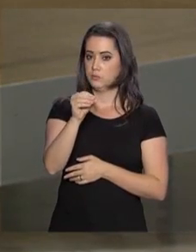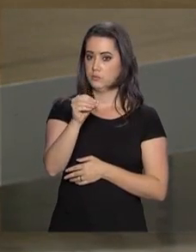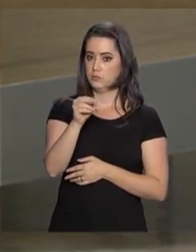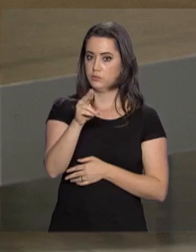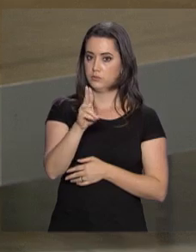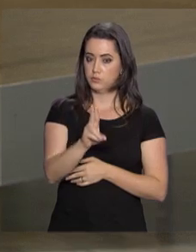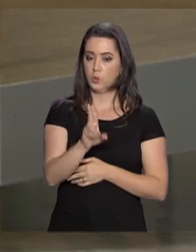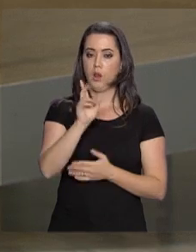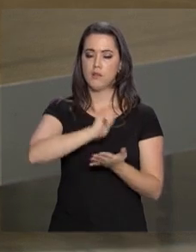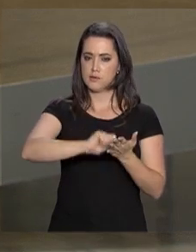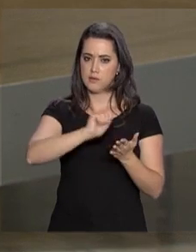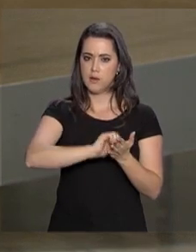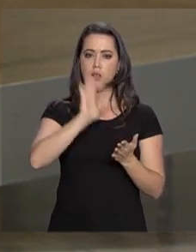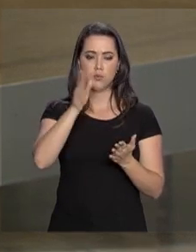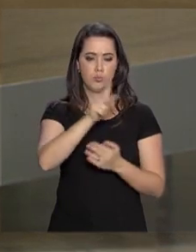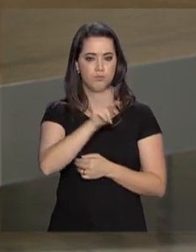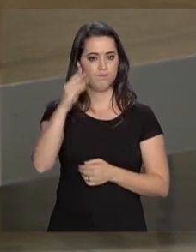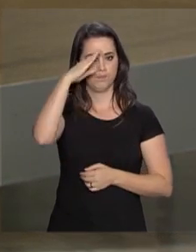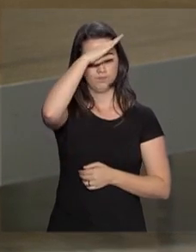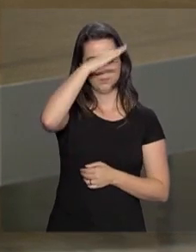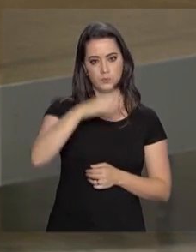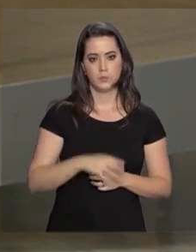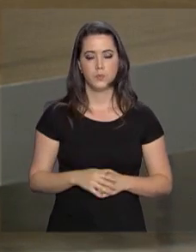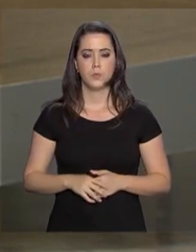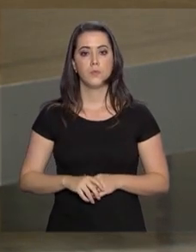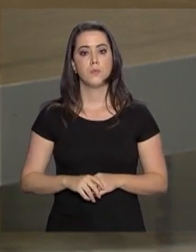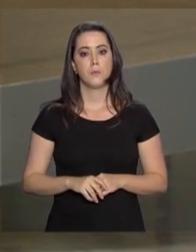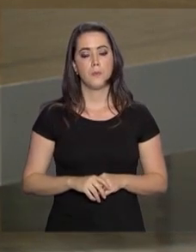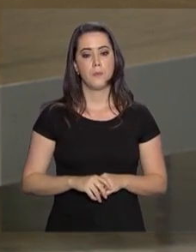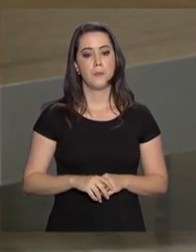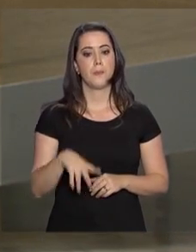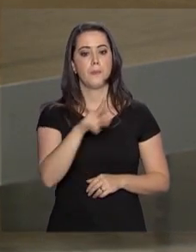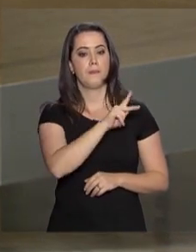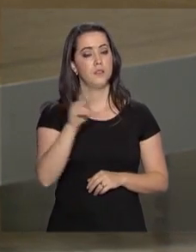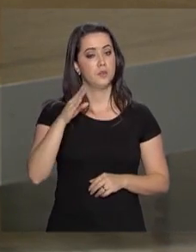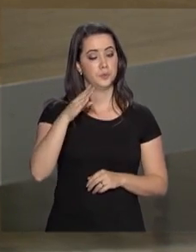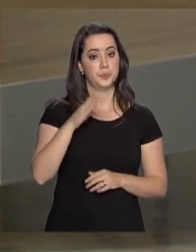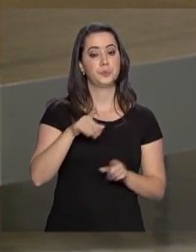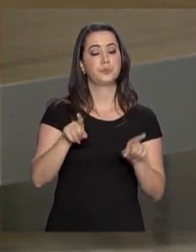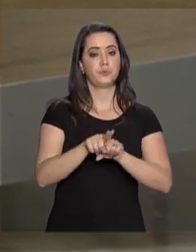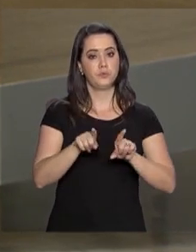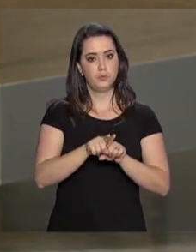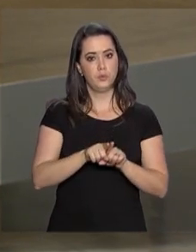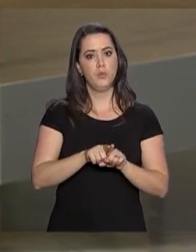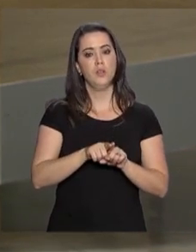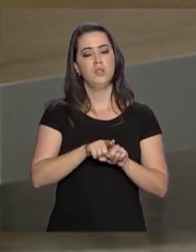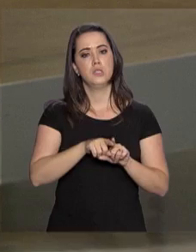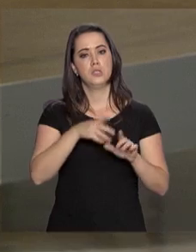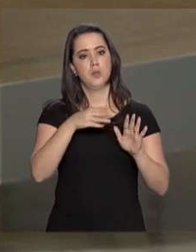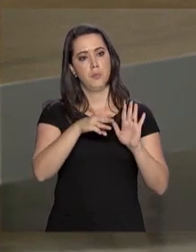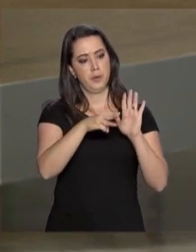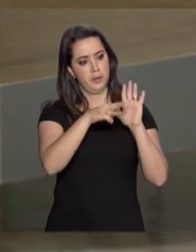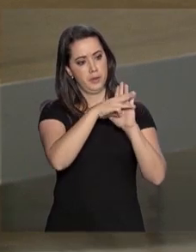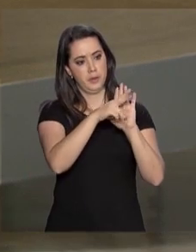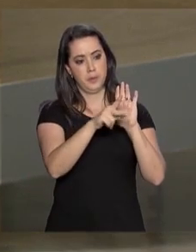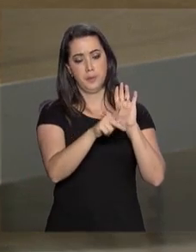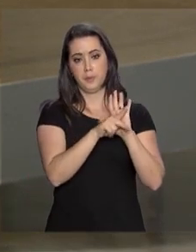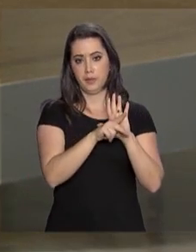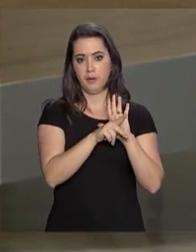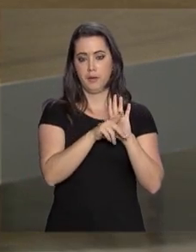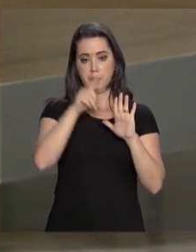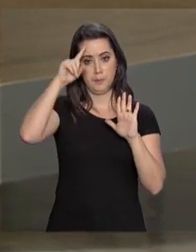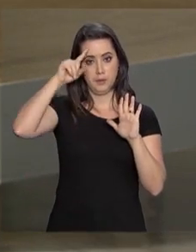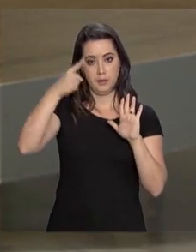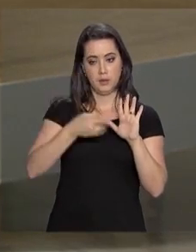União e é assinada pelo presidente Jair Bolsonaro. O presidente também assinou, editou uma medida provisória que prevê aí, que